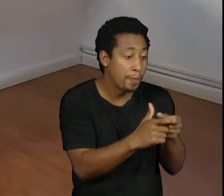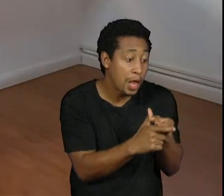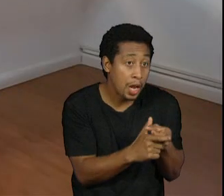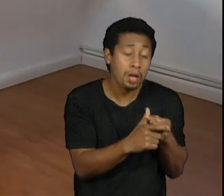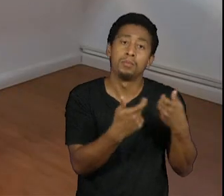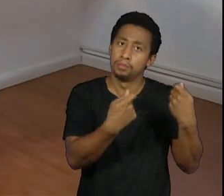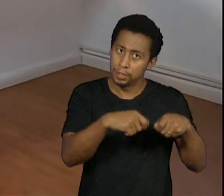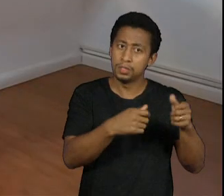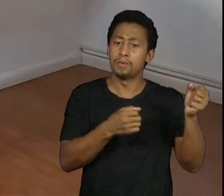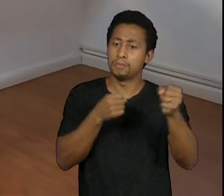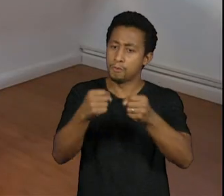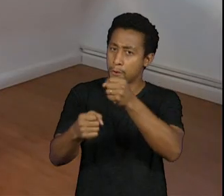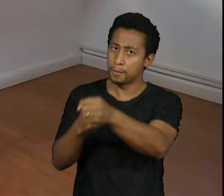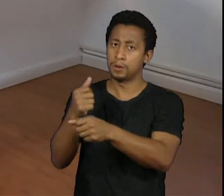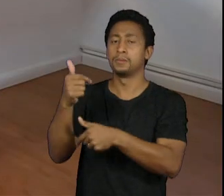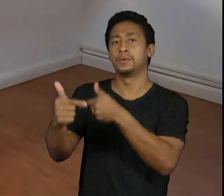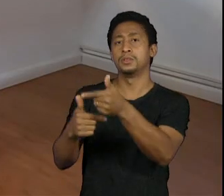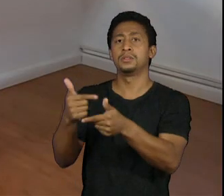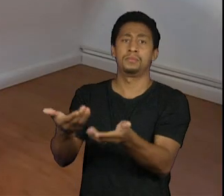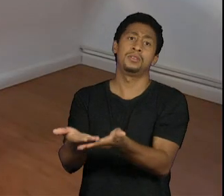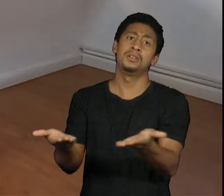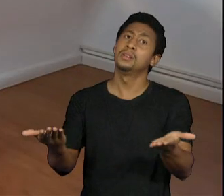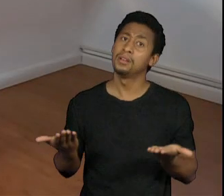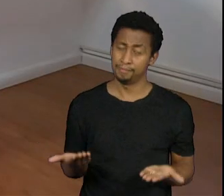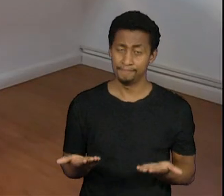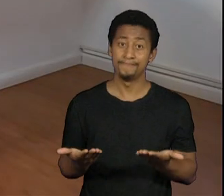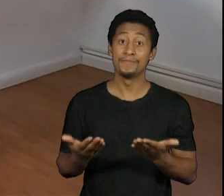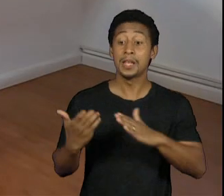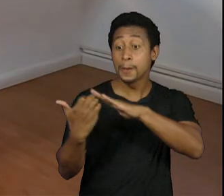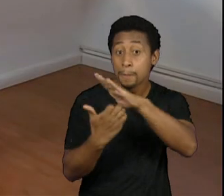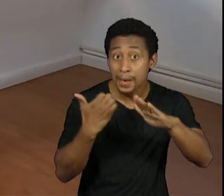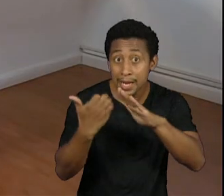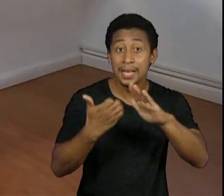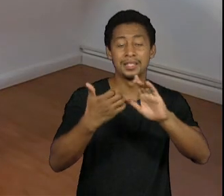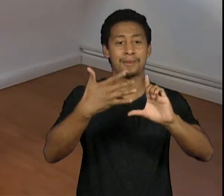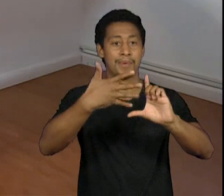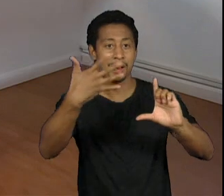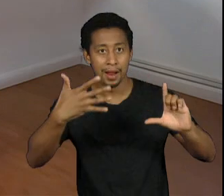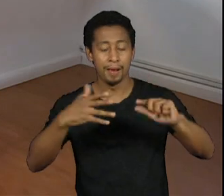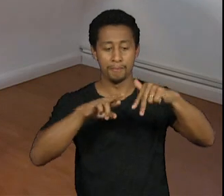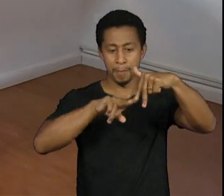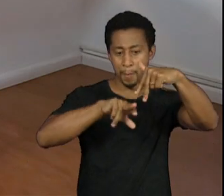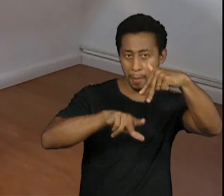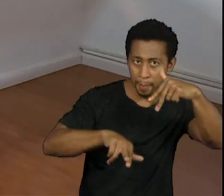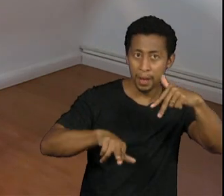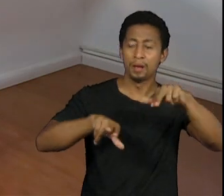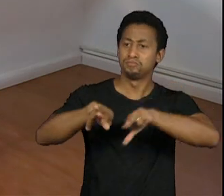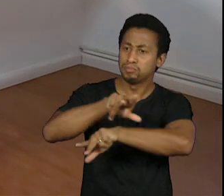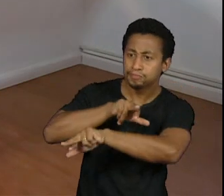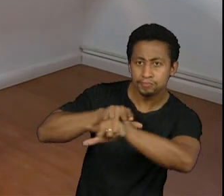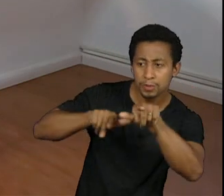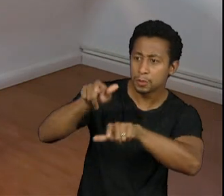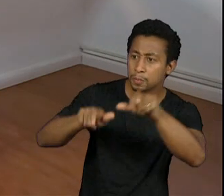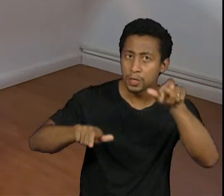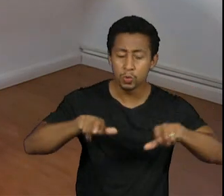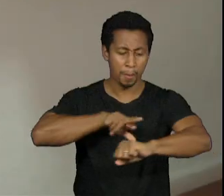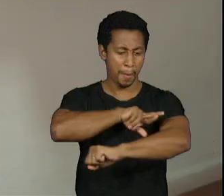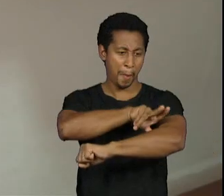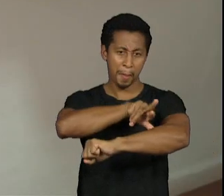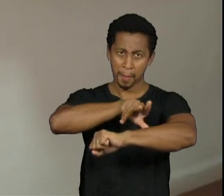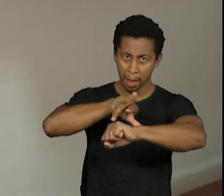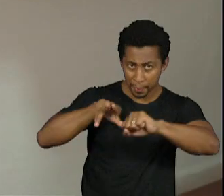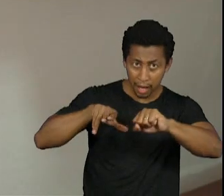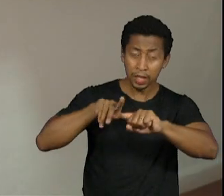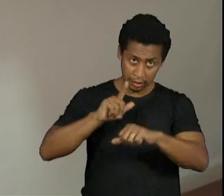as empresas que tem diversidade de gênero de orientação sexual e diversidade étnico-racial